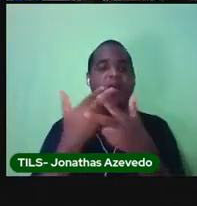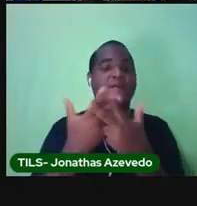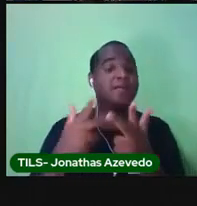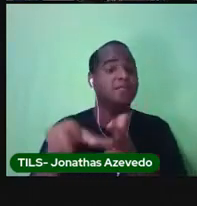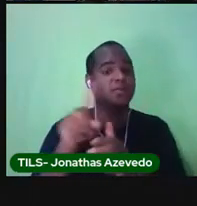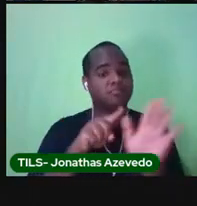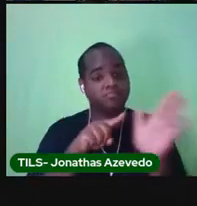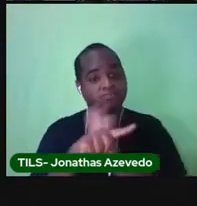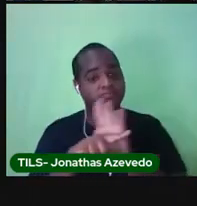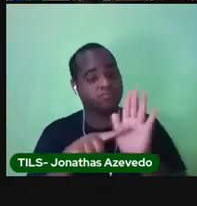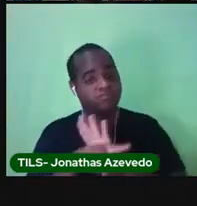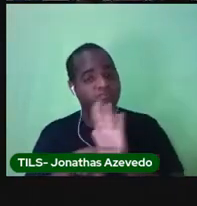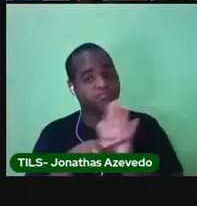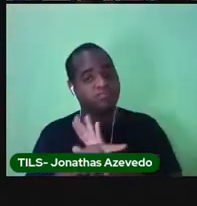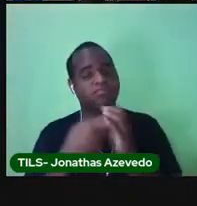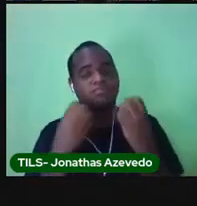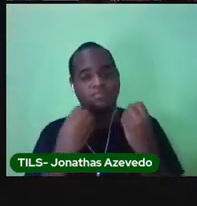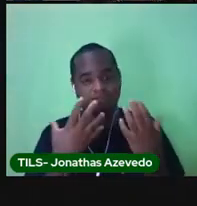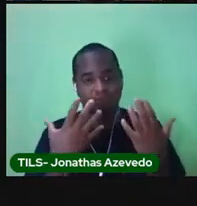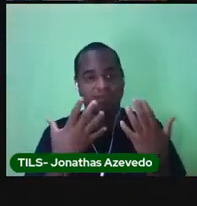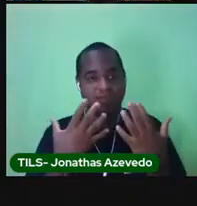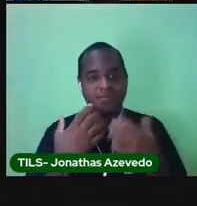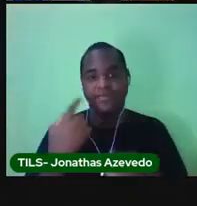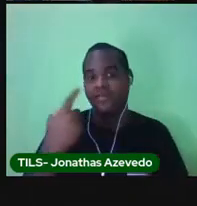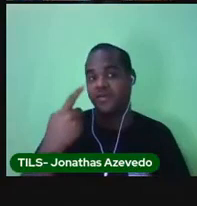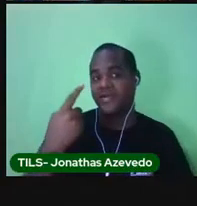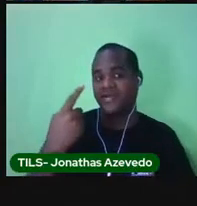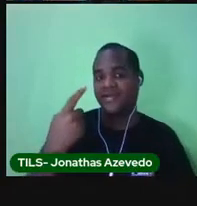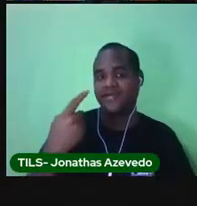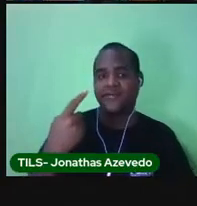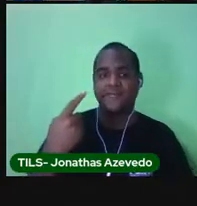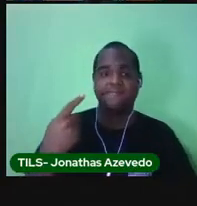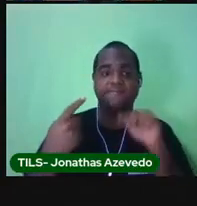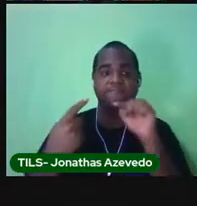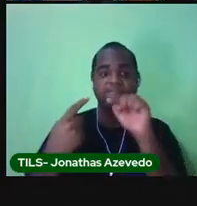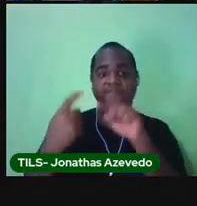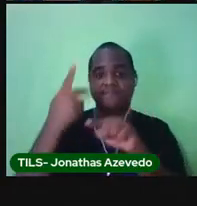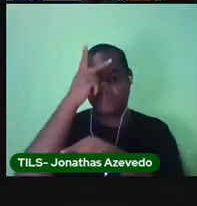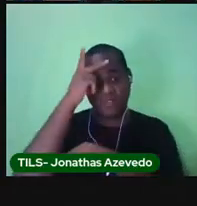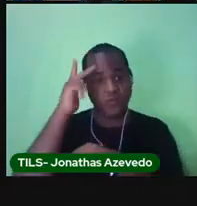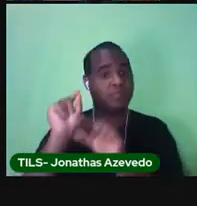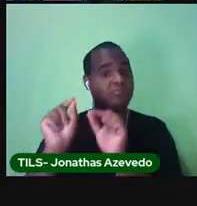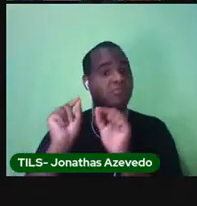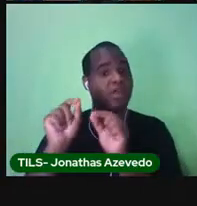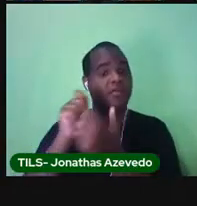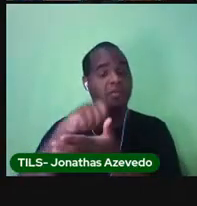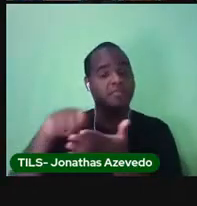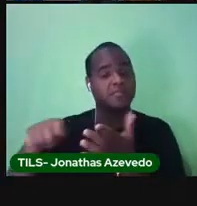perguntinhas. Primeiro, quem foi que escreveu o bilhete?